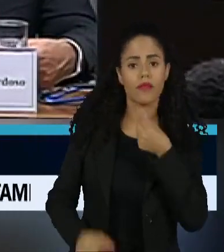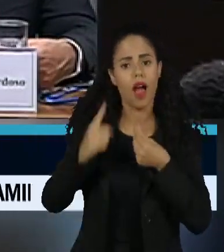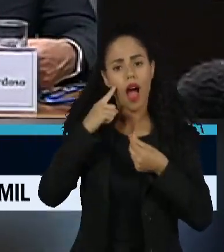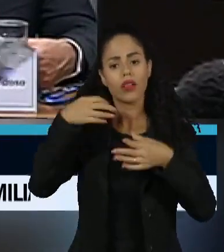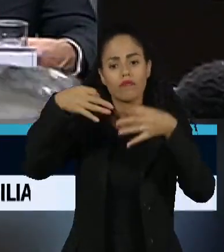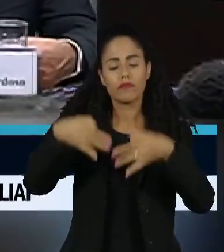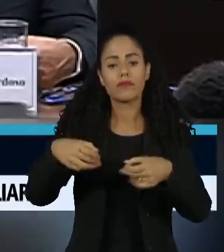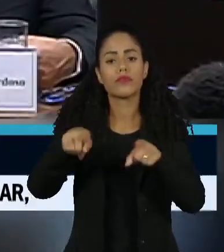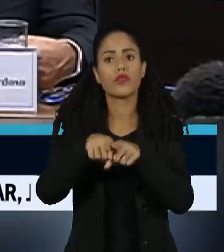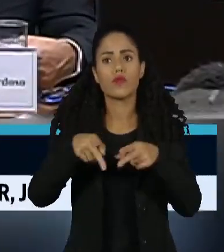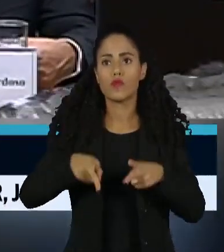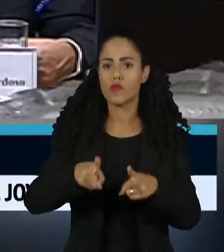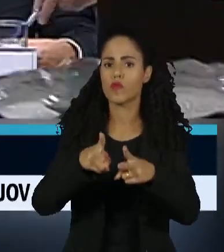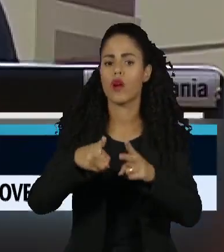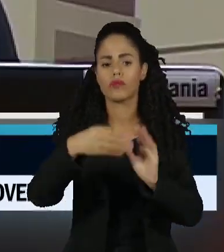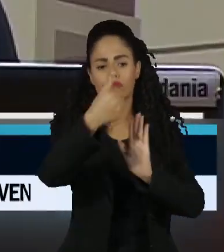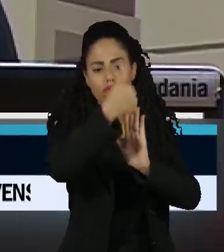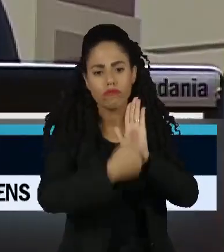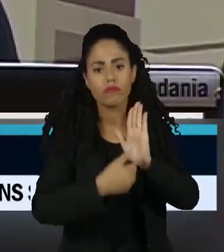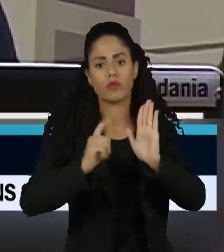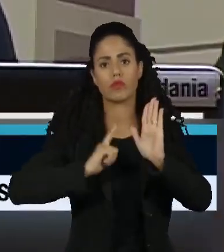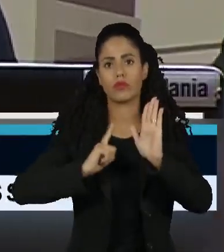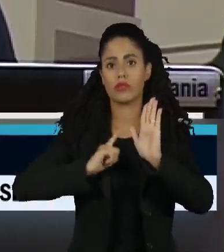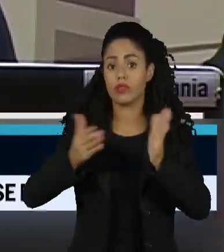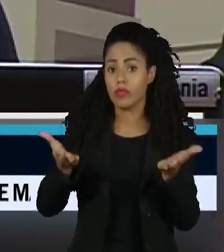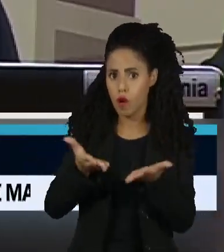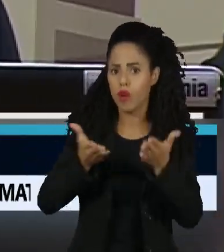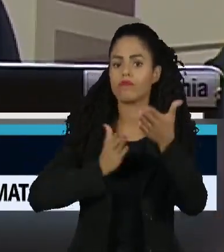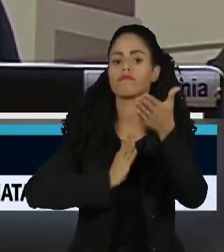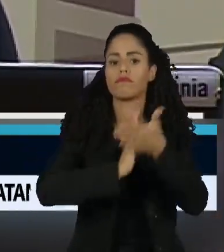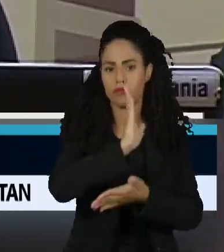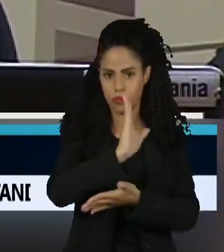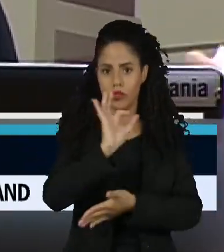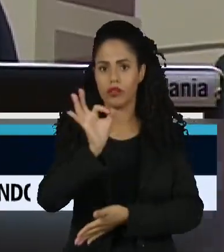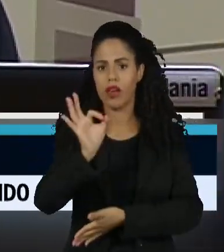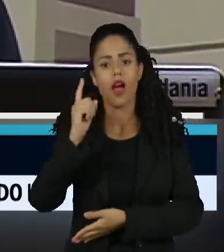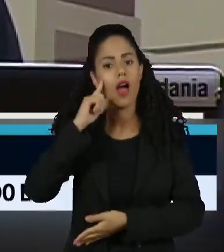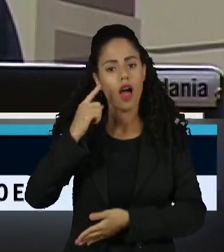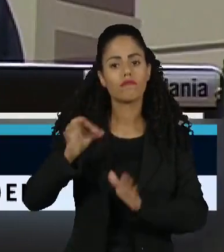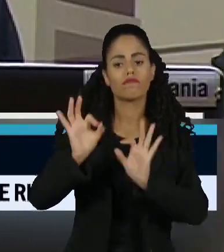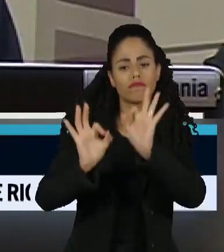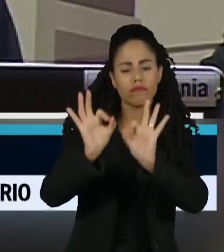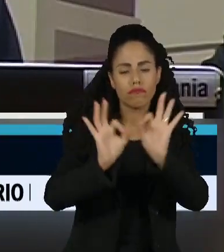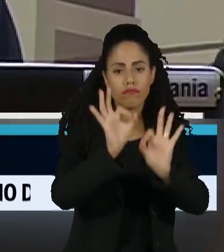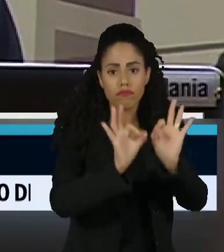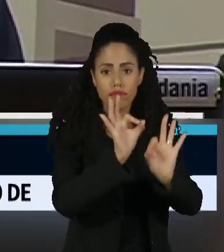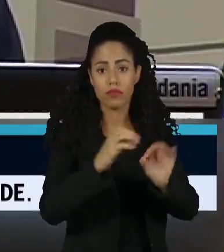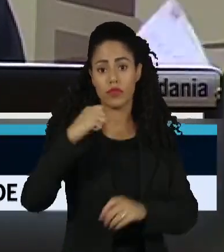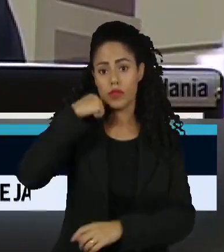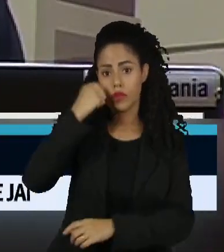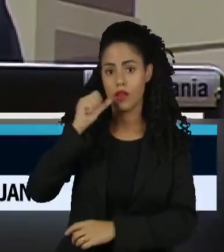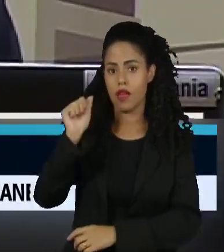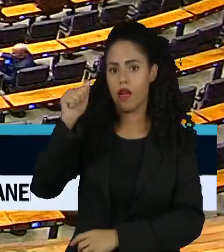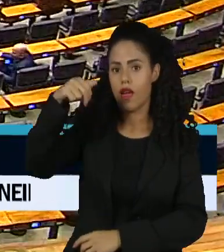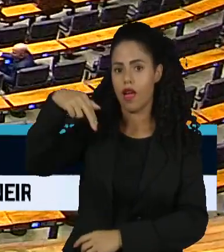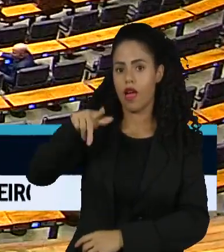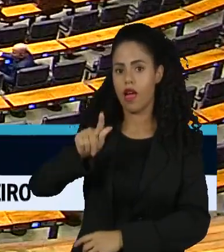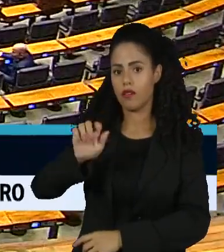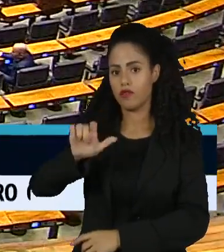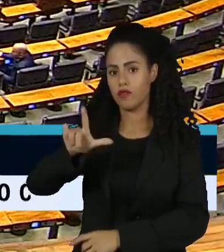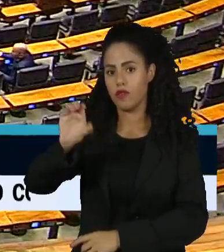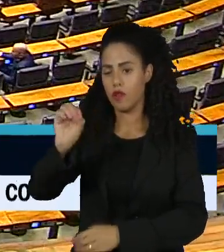permaneçam como se encontram. No parecer aprovado, o relator do projeto, senador Ângelo Coronel,